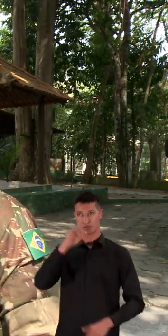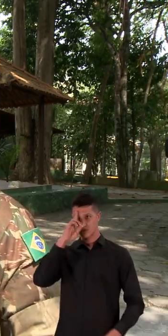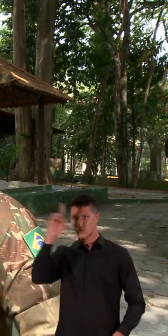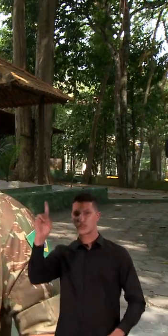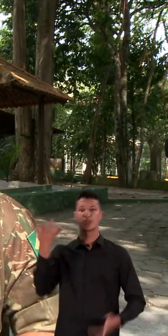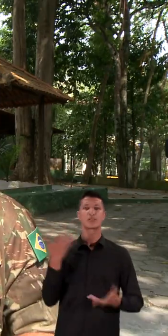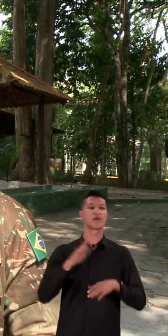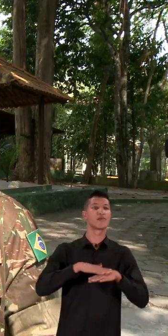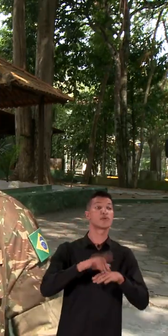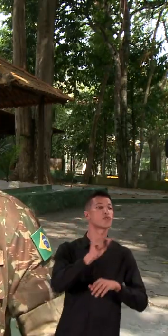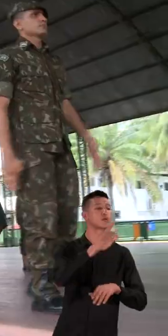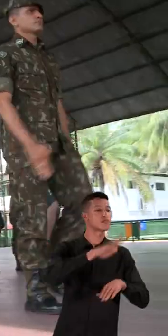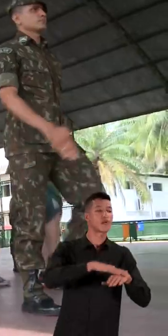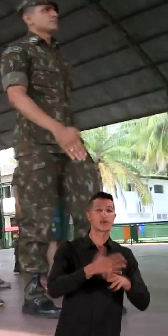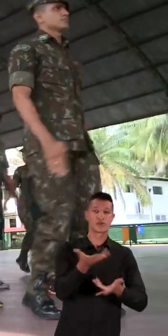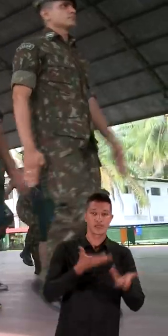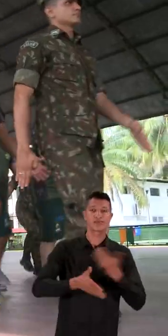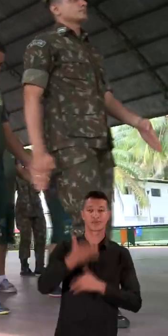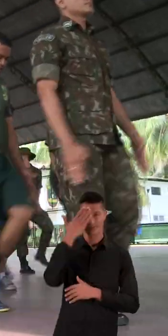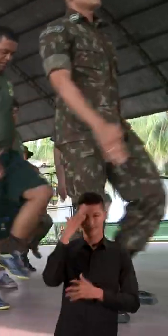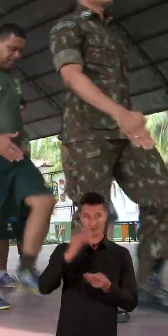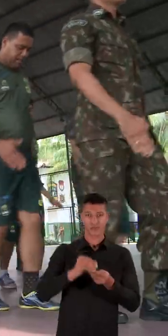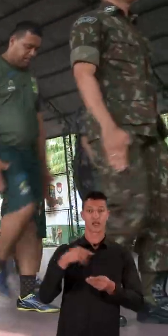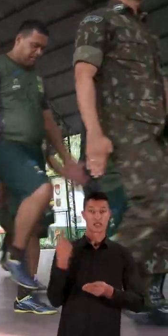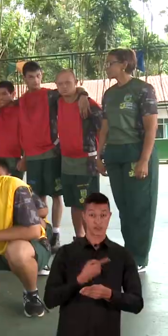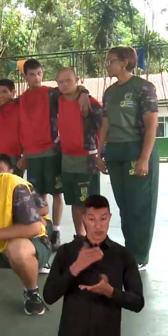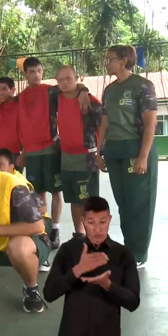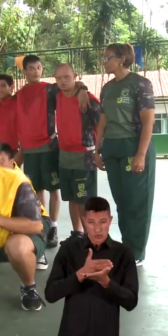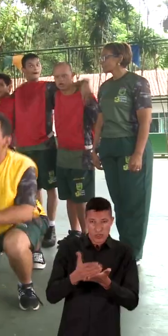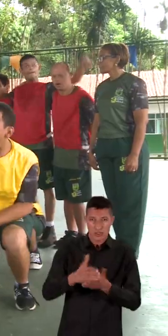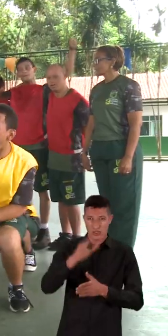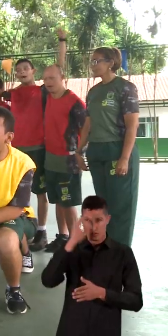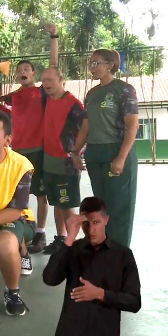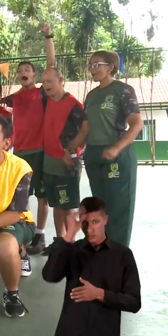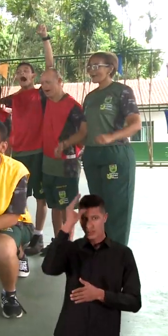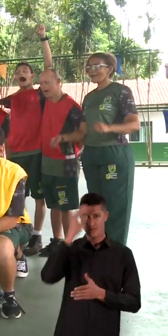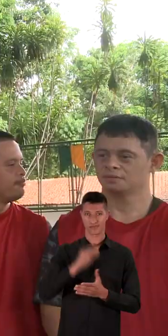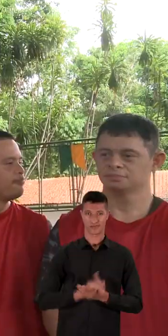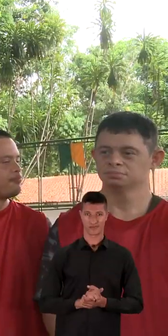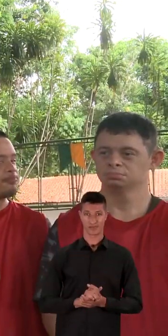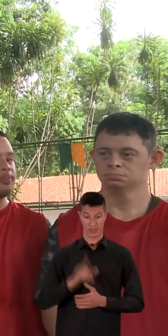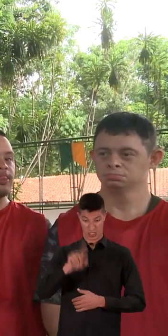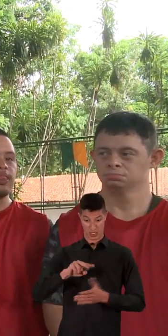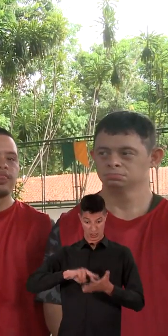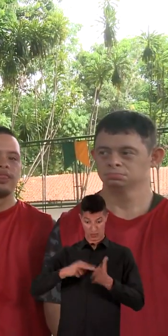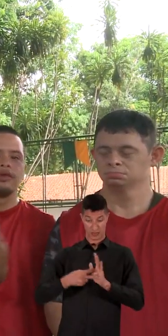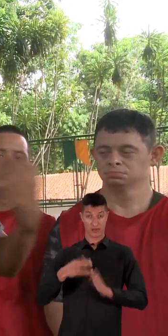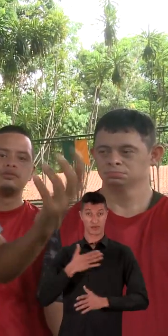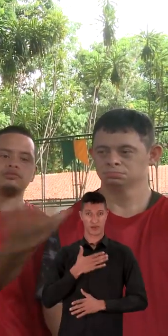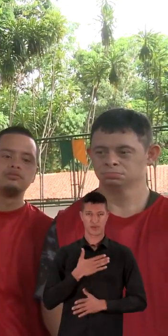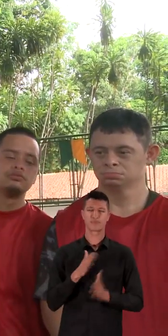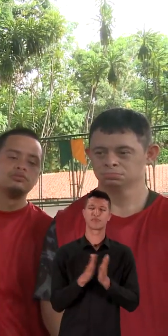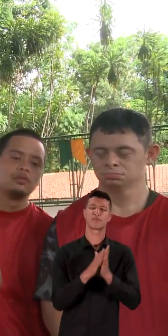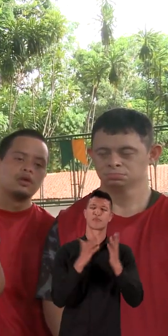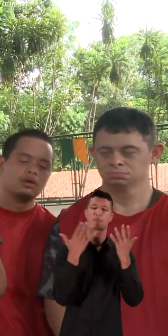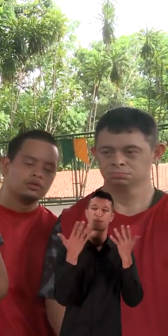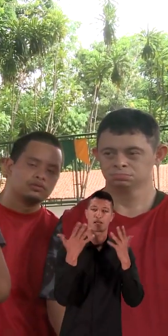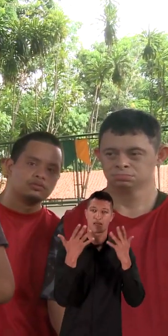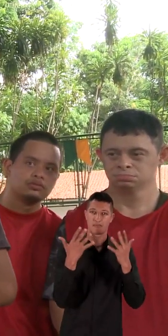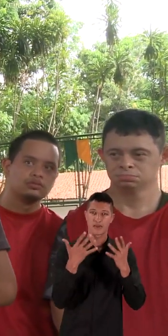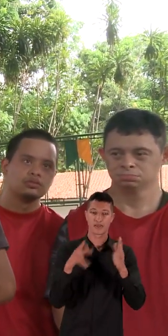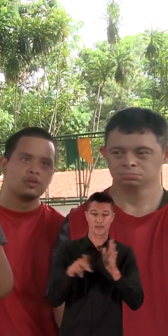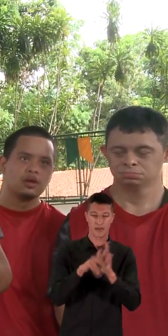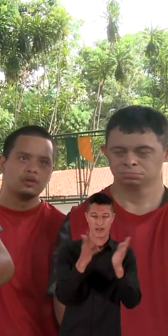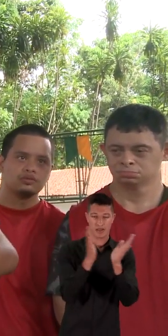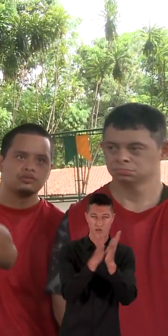dia a dia, de saber o que a gente faz, mas a gente está conhecendo uma coisa que a gente não sabe. É para a gente, parabéns.